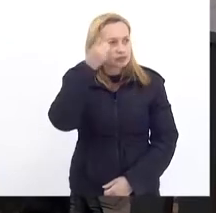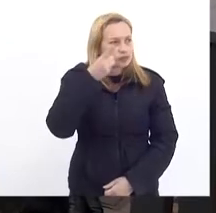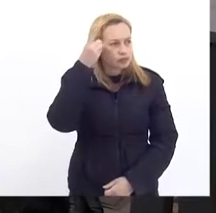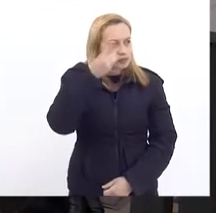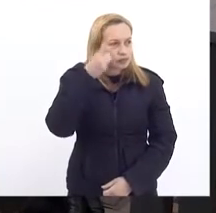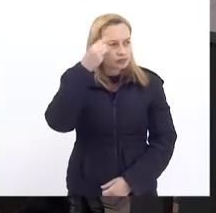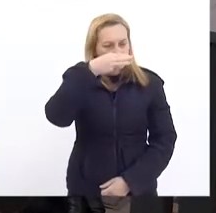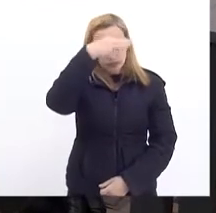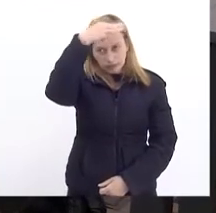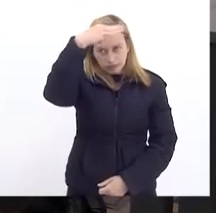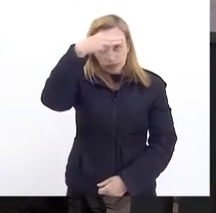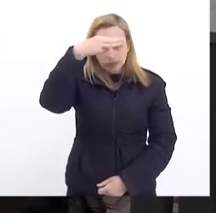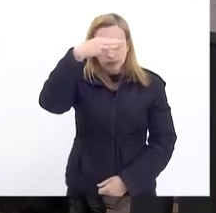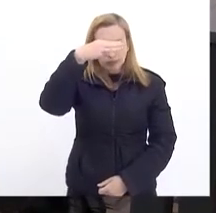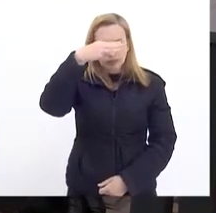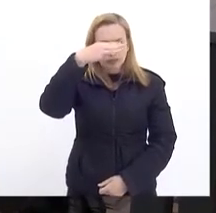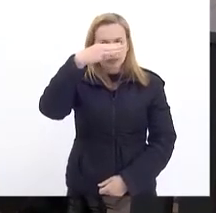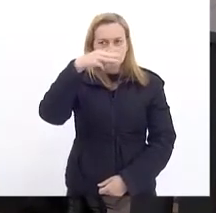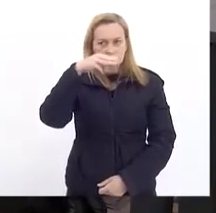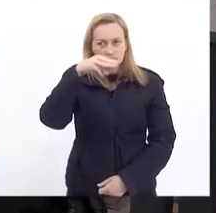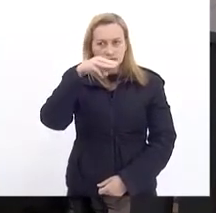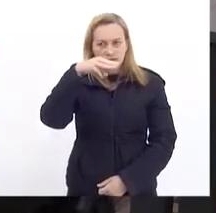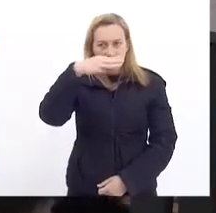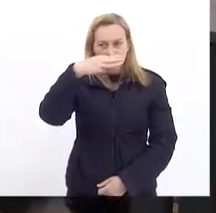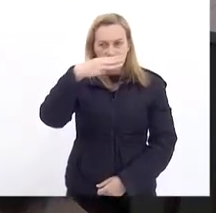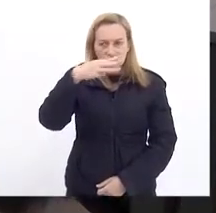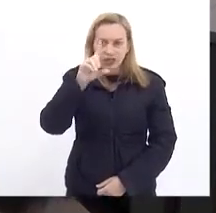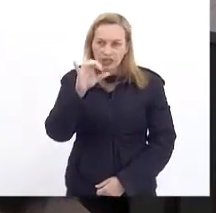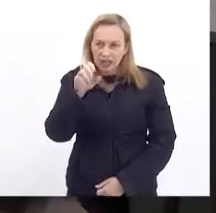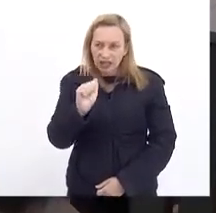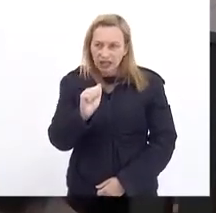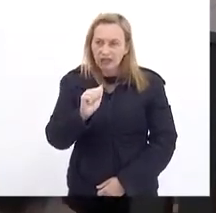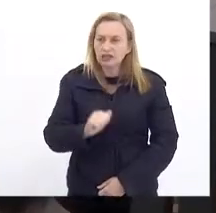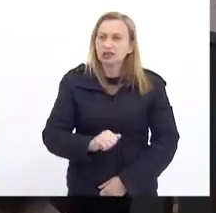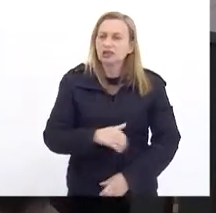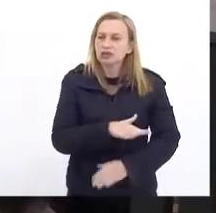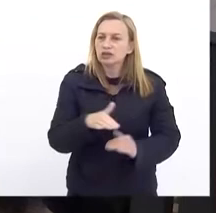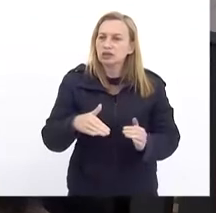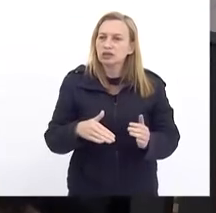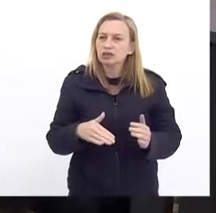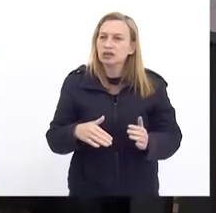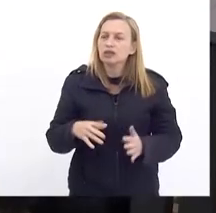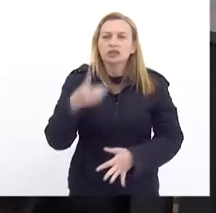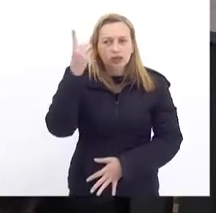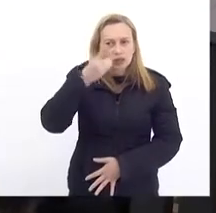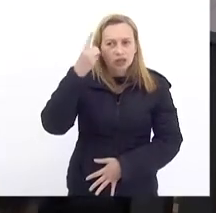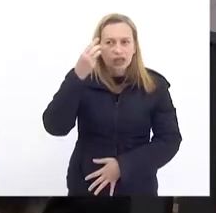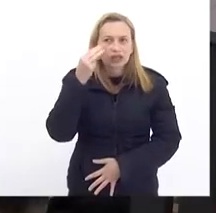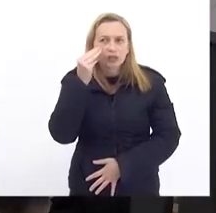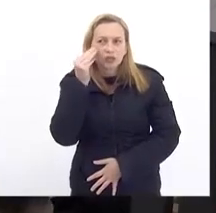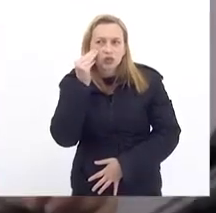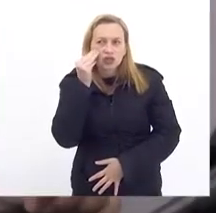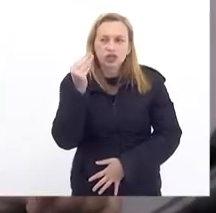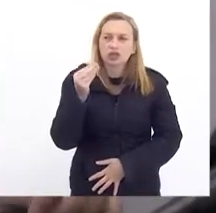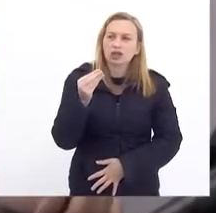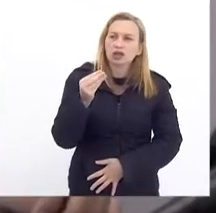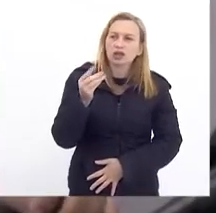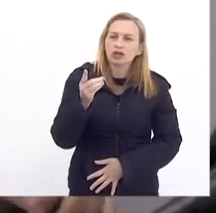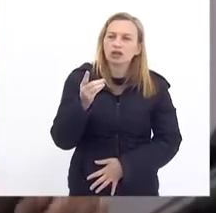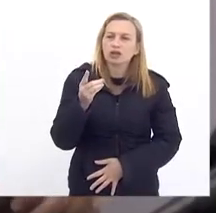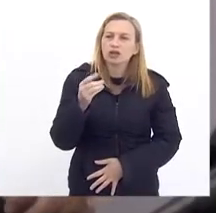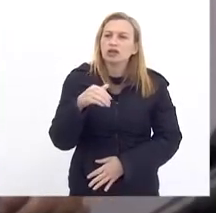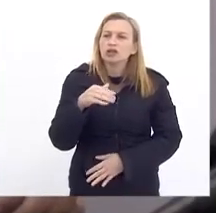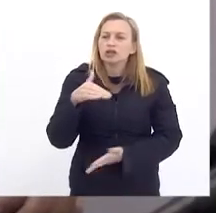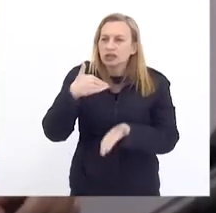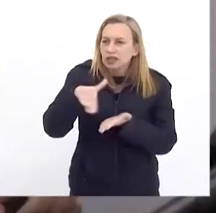Canella Senhores deputados Deputados Deputados Deputados Deputados Deputados Deputados Mônica Francisco Senhor